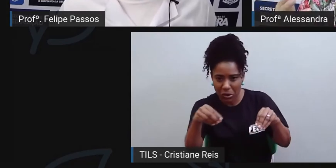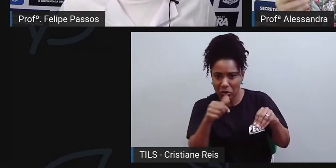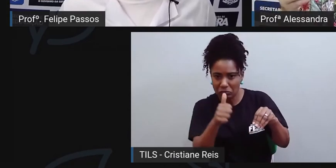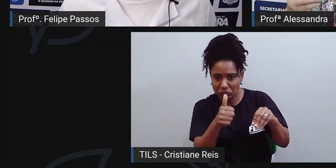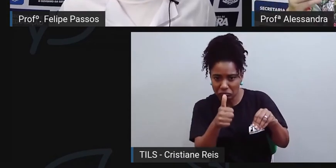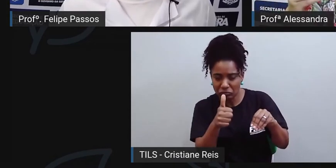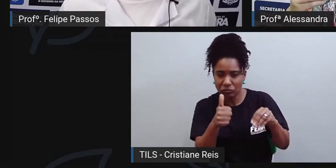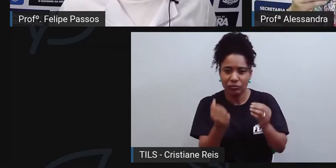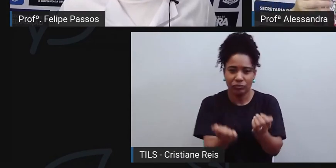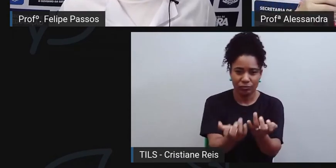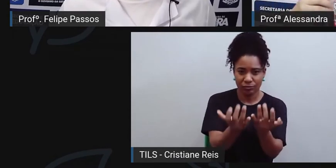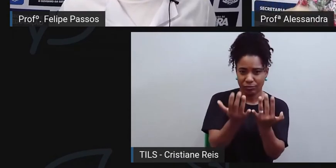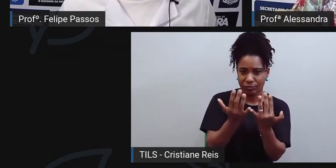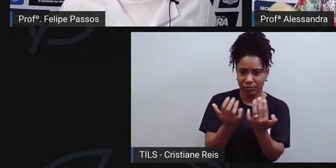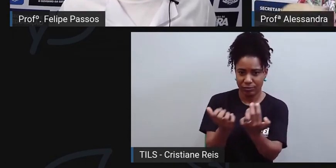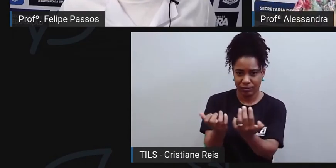ali,